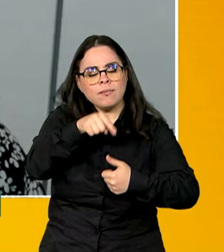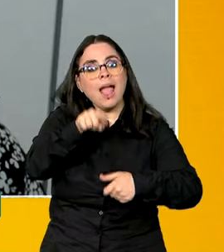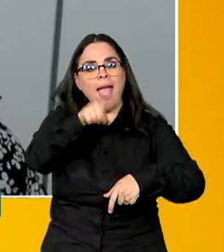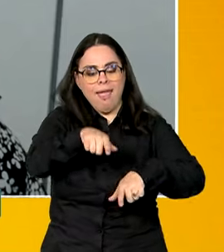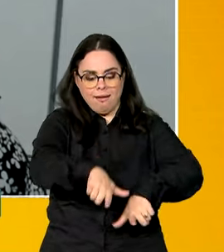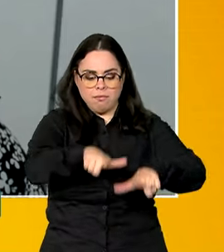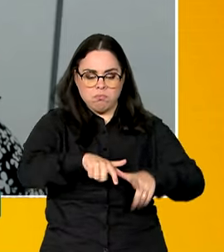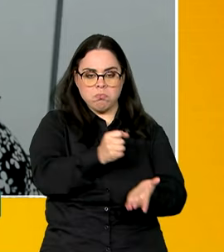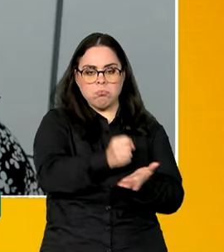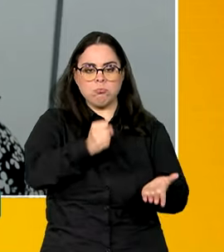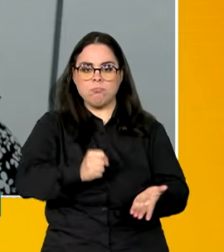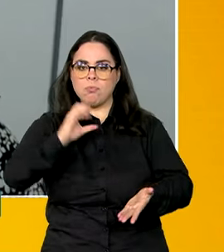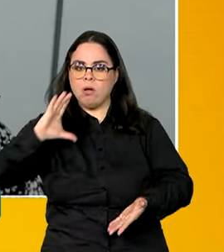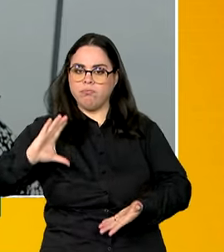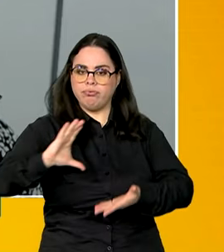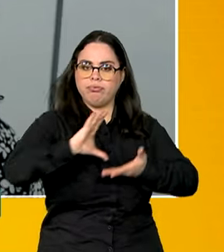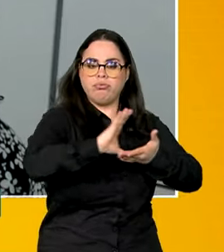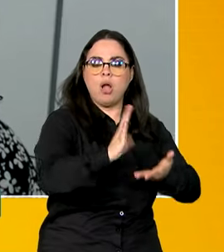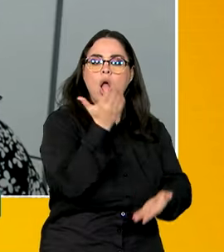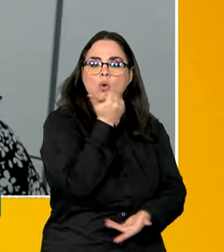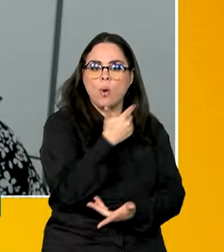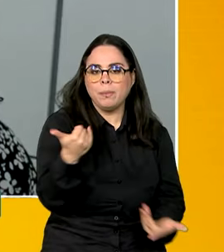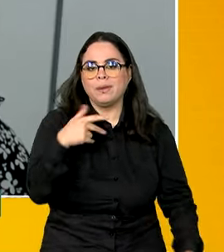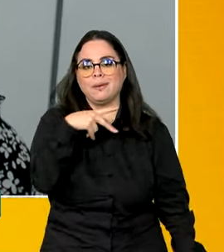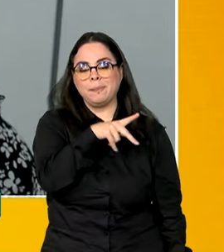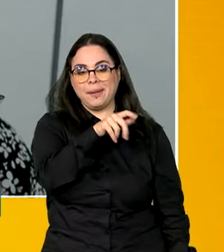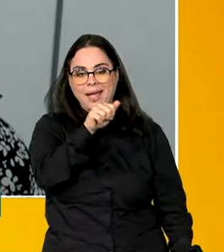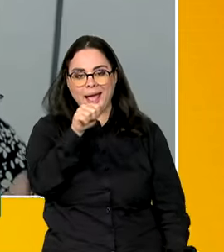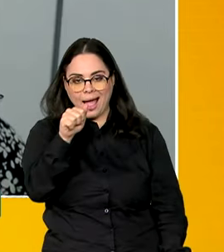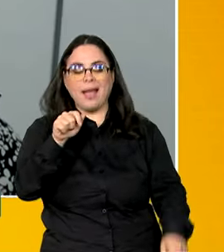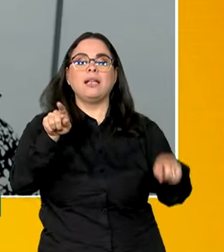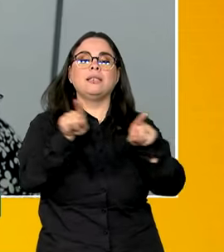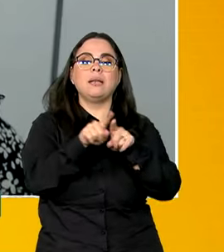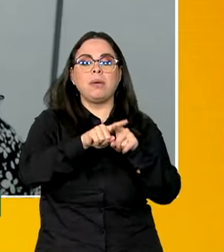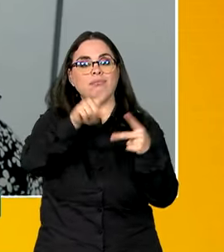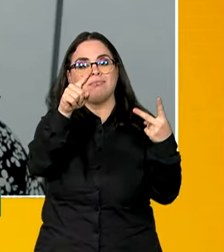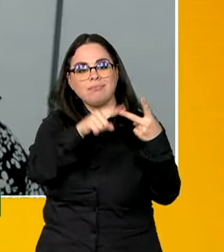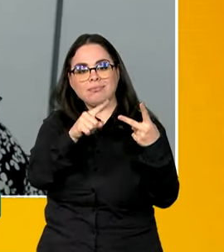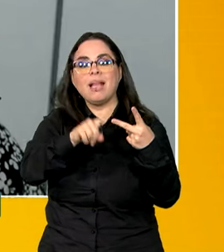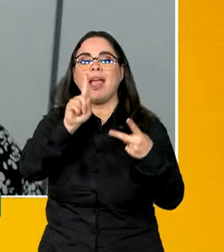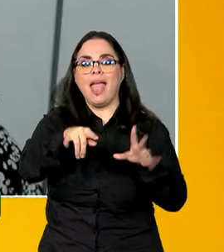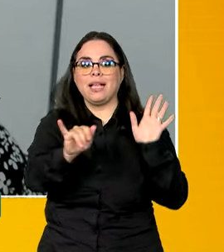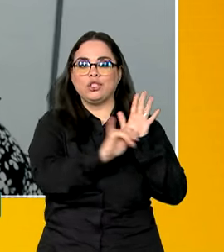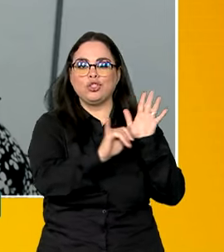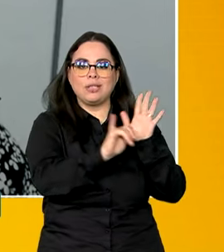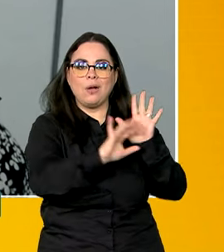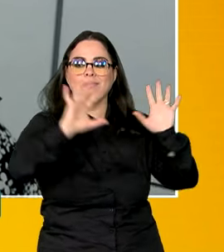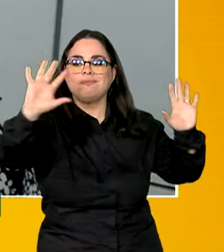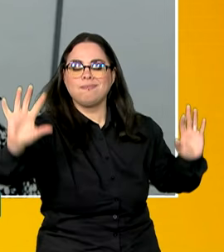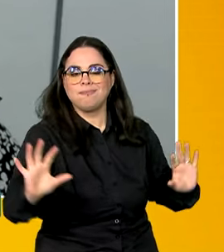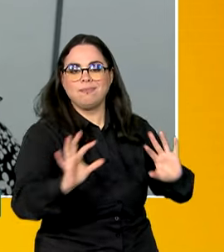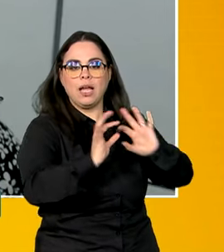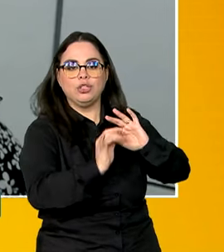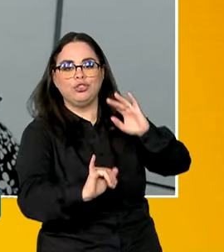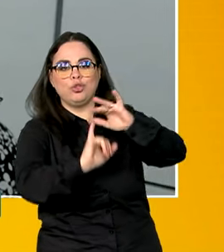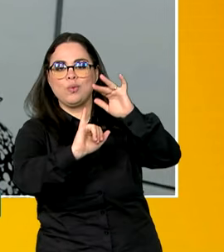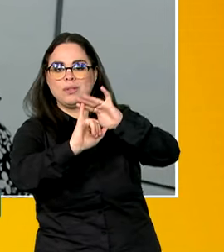estar recebendo os alimentos do PAA e também vão poder concorrer aos editais que a gente está